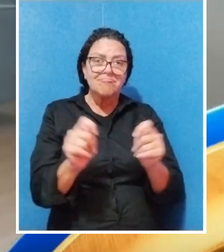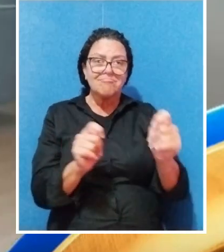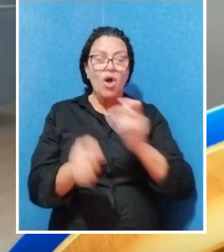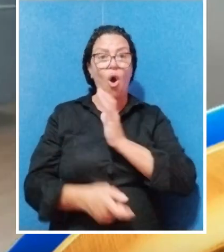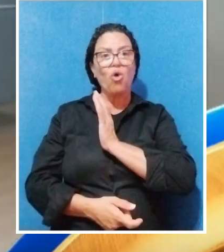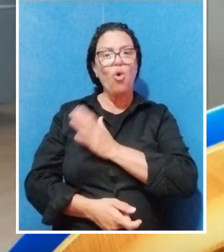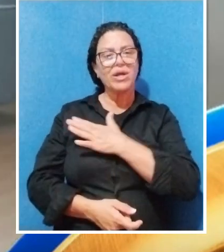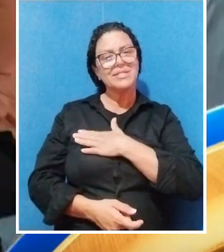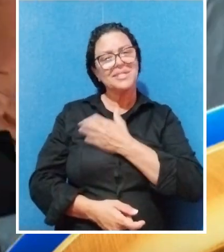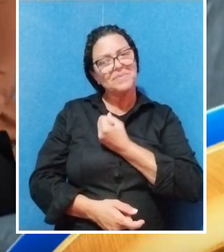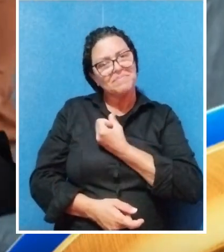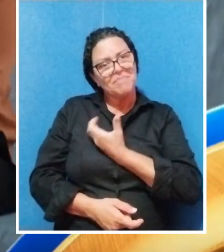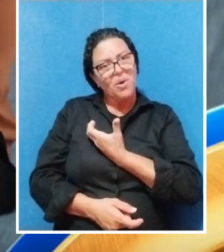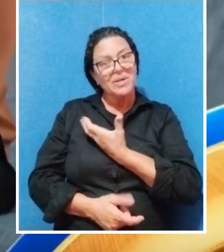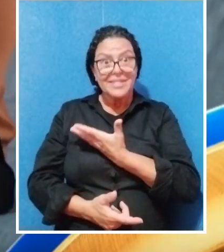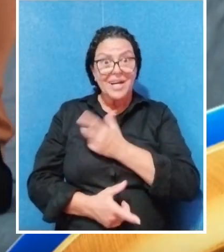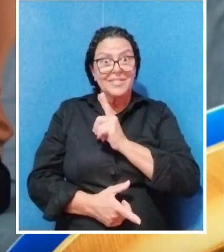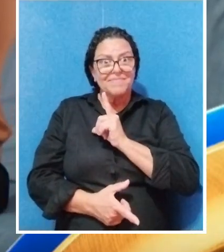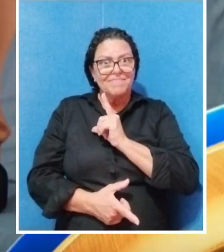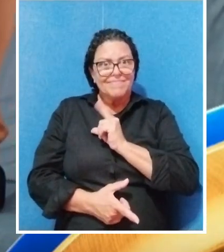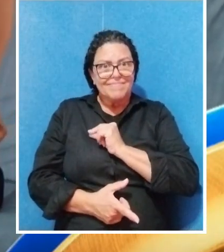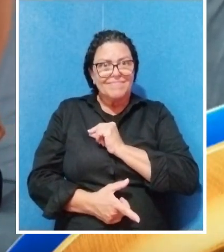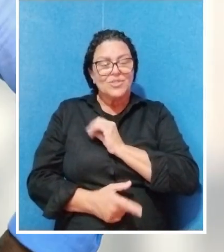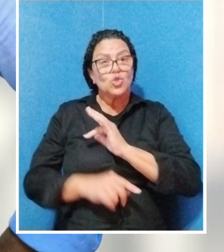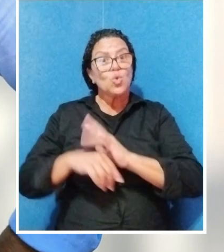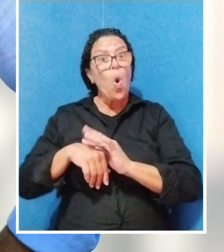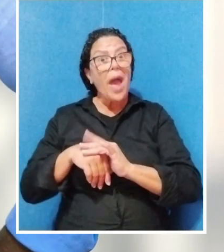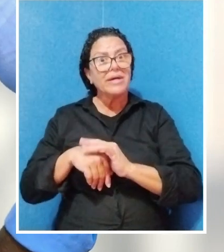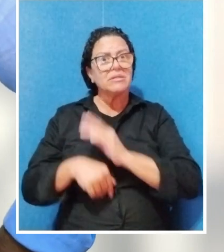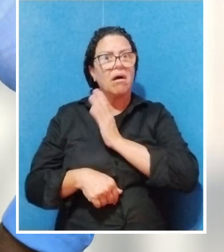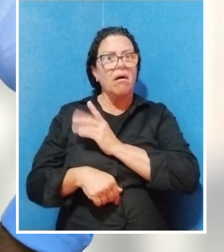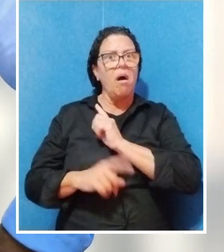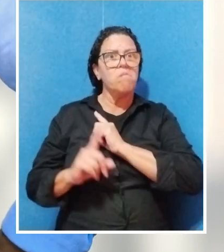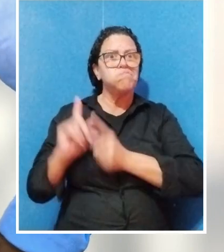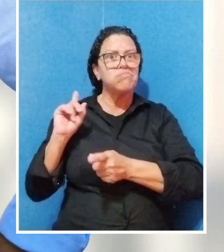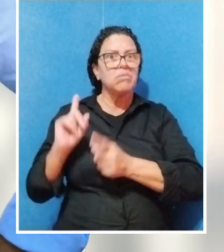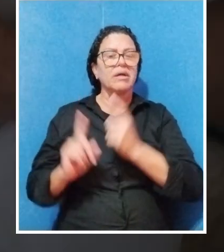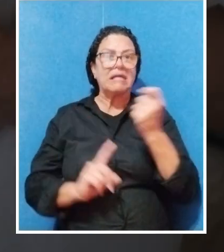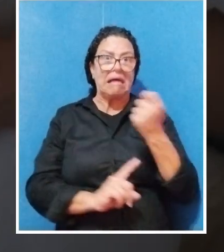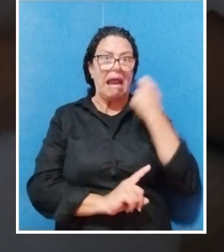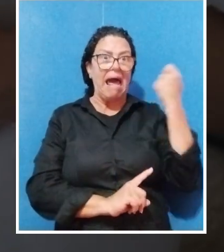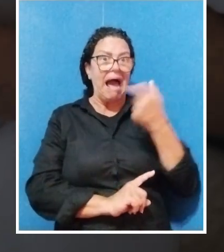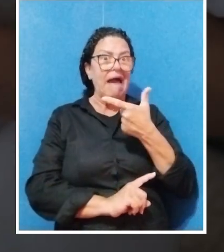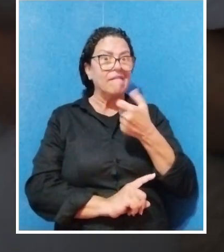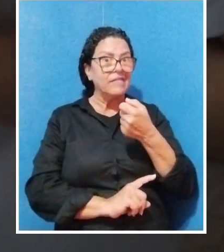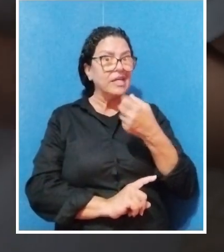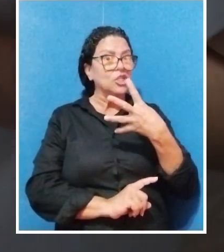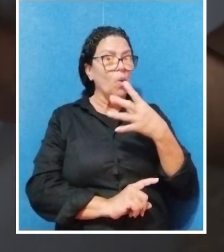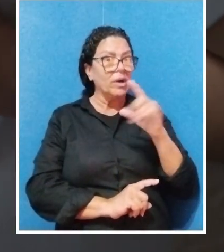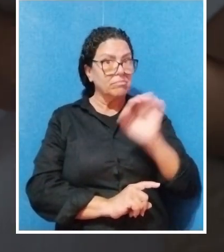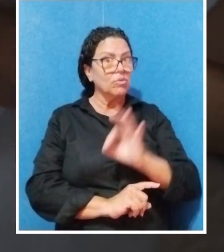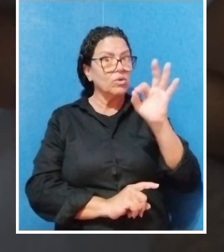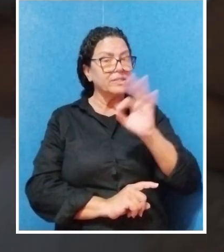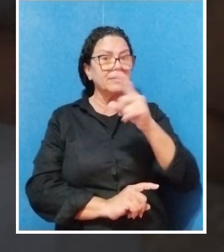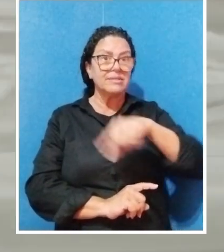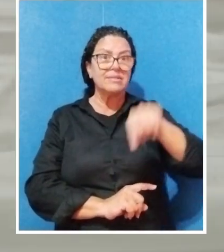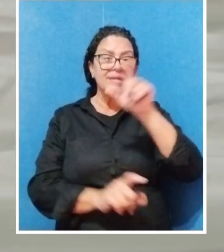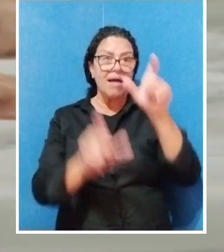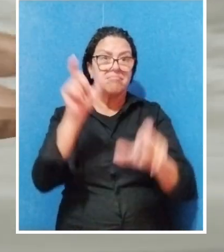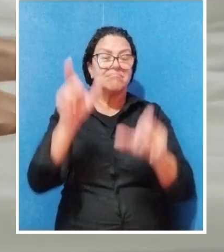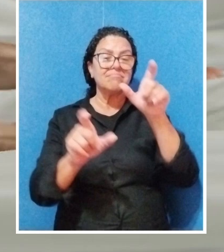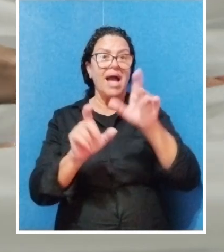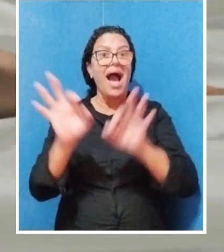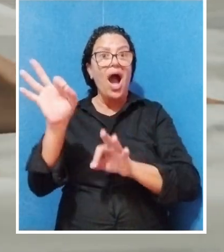ajudar a manter o coração saudável e reduzir o risco de doenças cardíacas graves em até 24%.